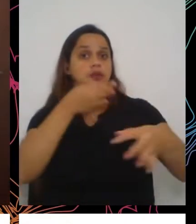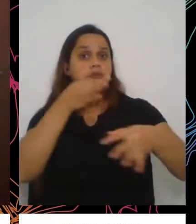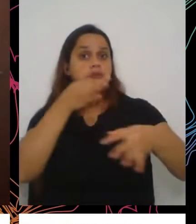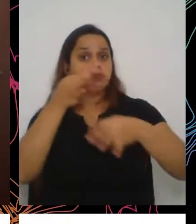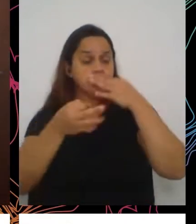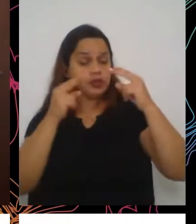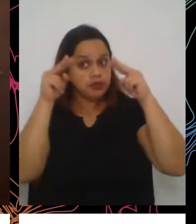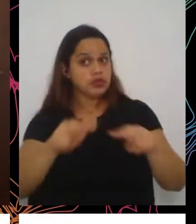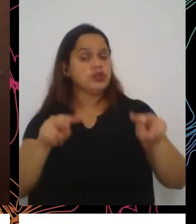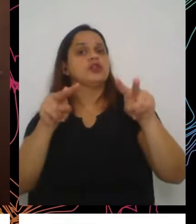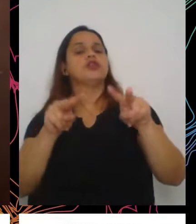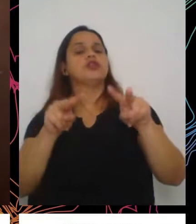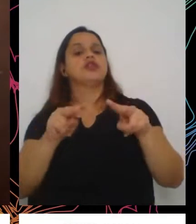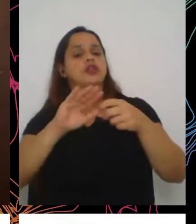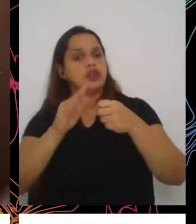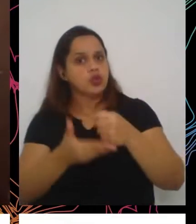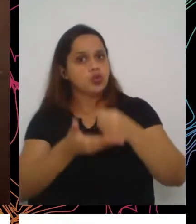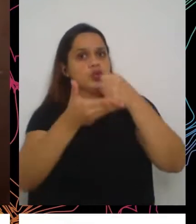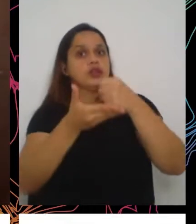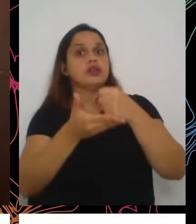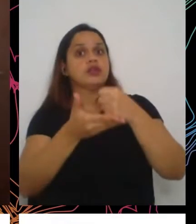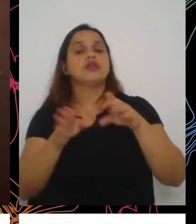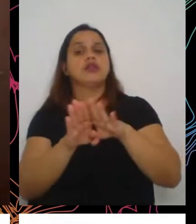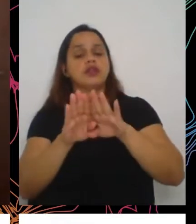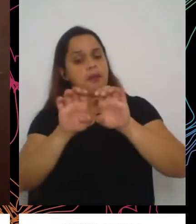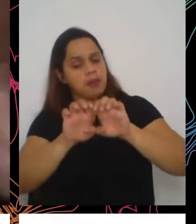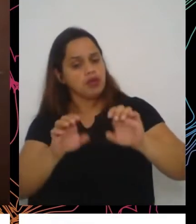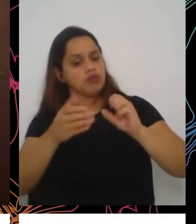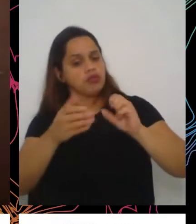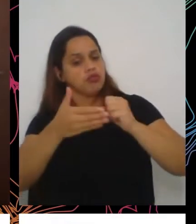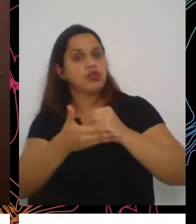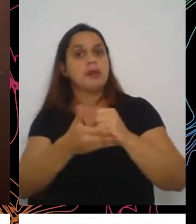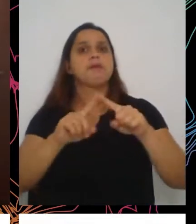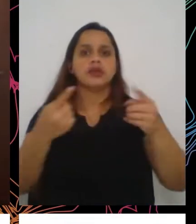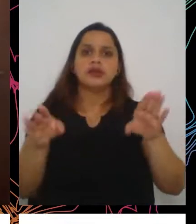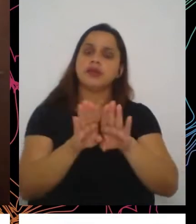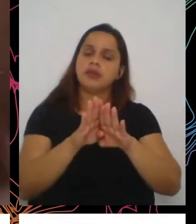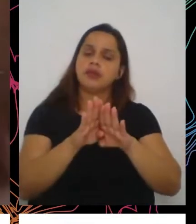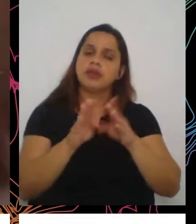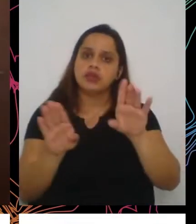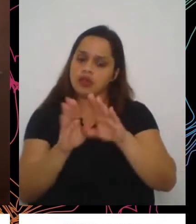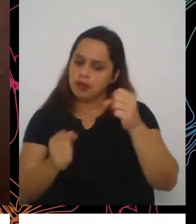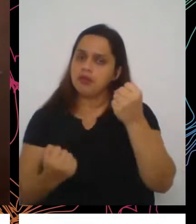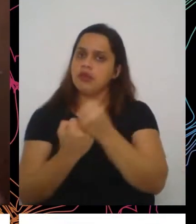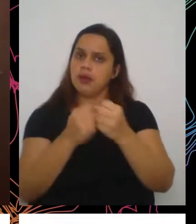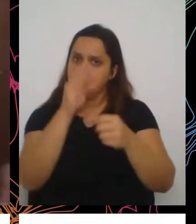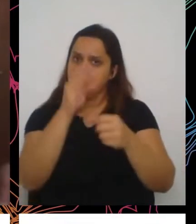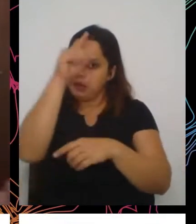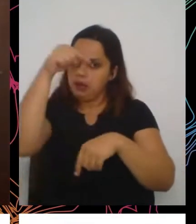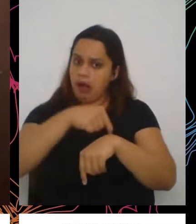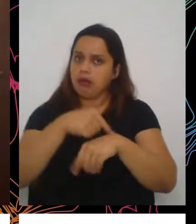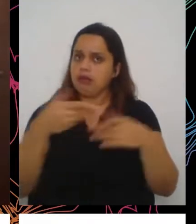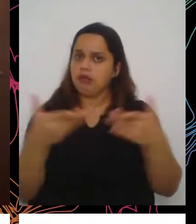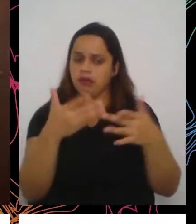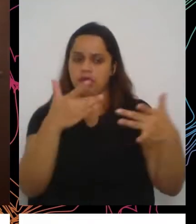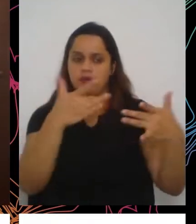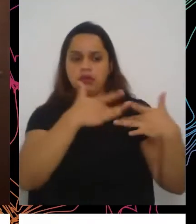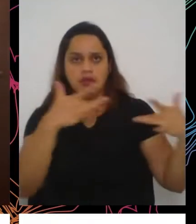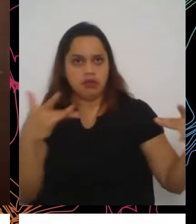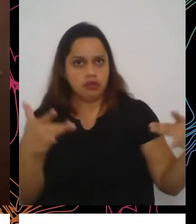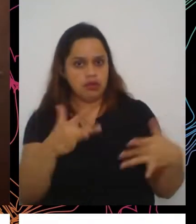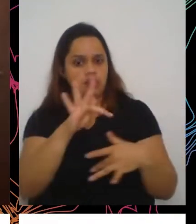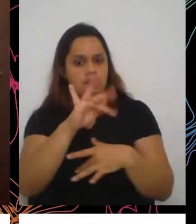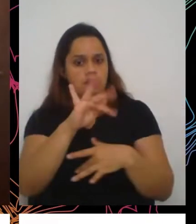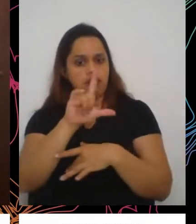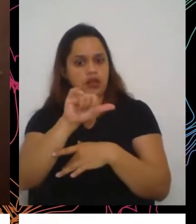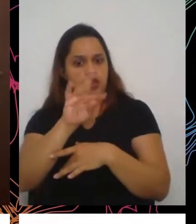mas também que a gente possa contar, principalmente nesse momento, com a solidariedade, com a filantropia. Não estamos dizendo que isso